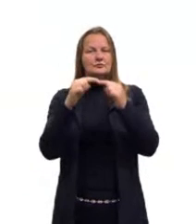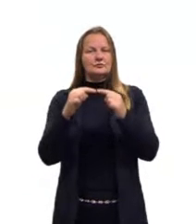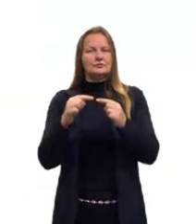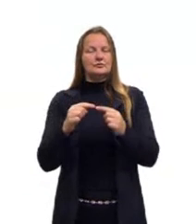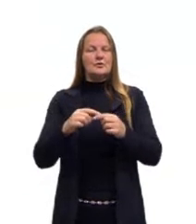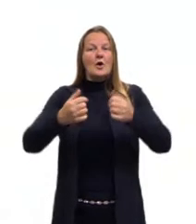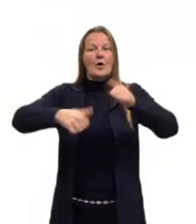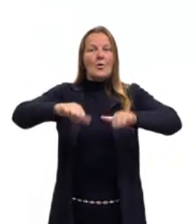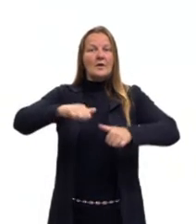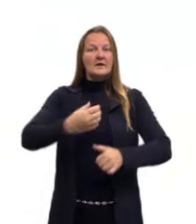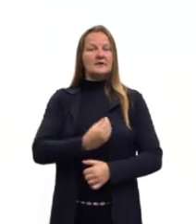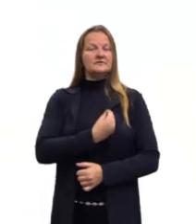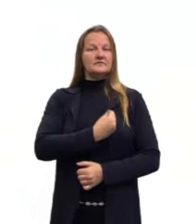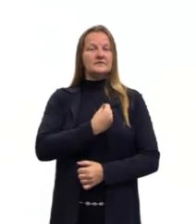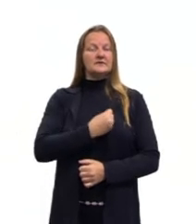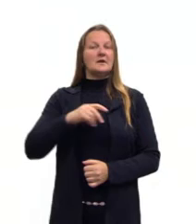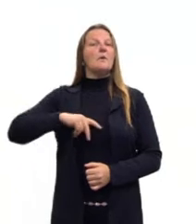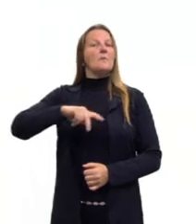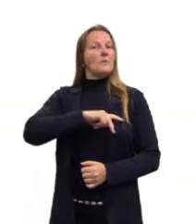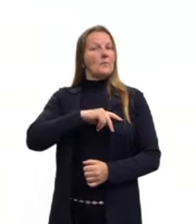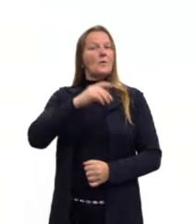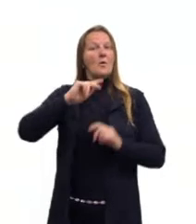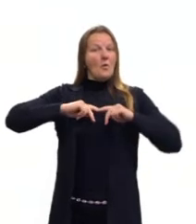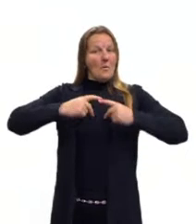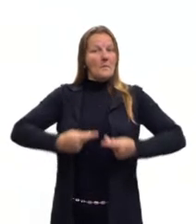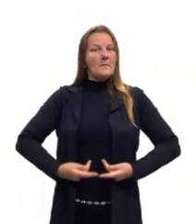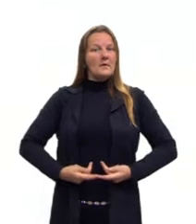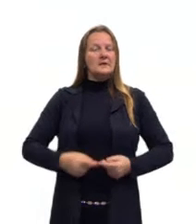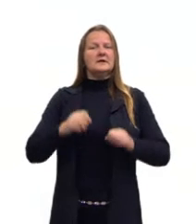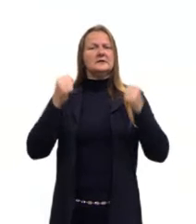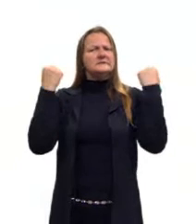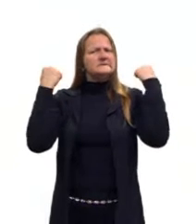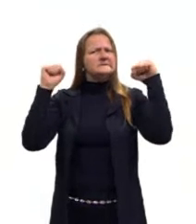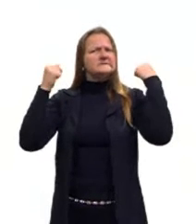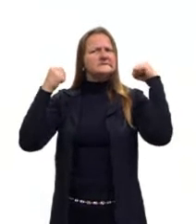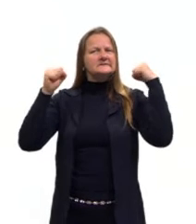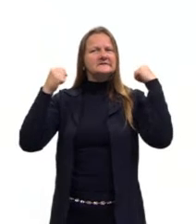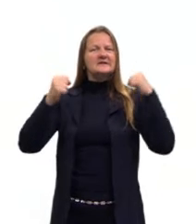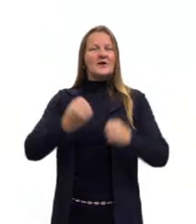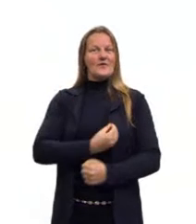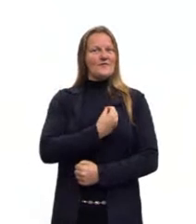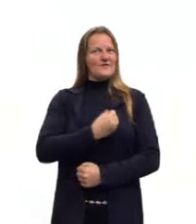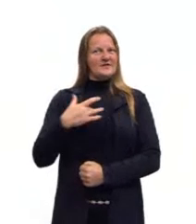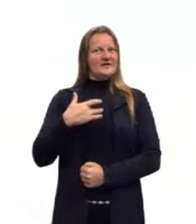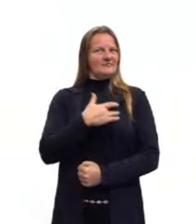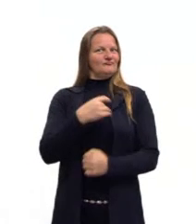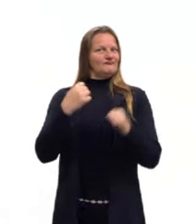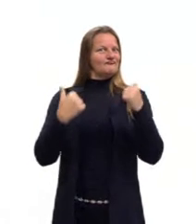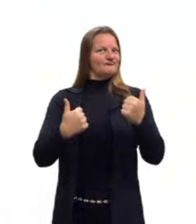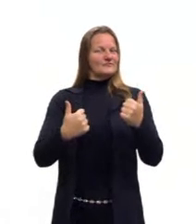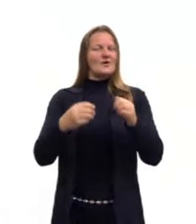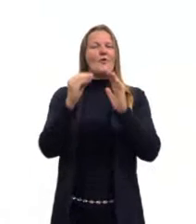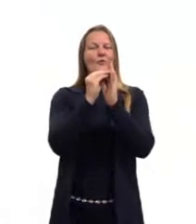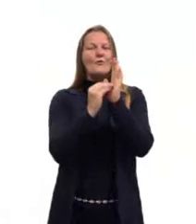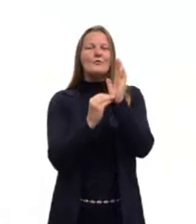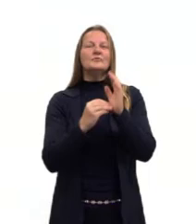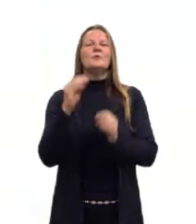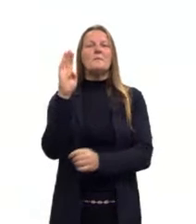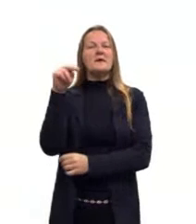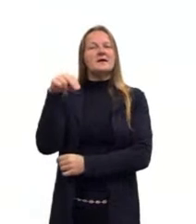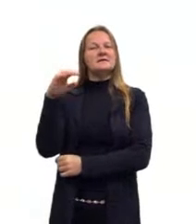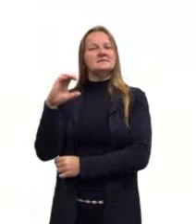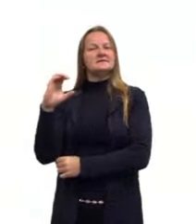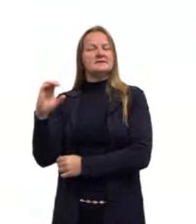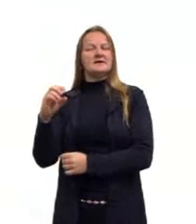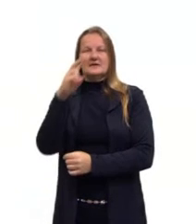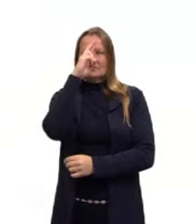qualidade de vida das populações humanas, exercícios físicos e vida saudável. Então está dentro do conteúdo nacional do ensino